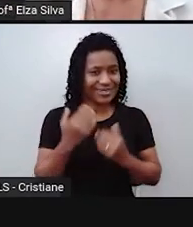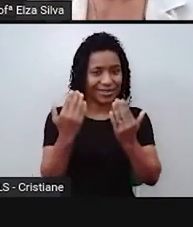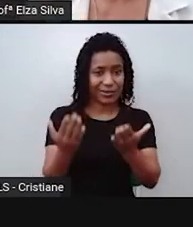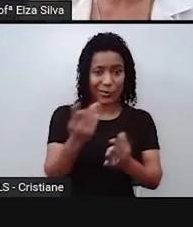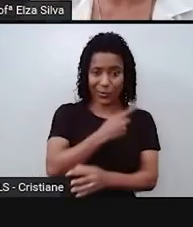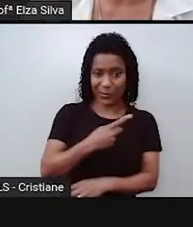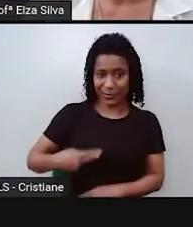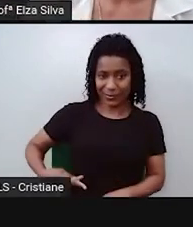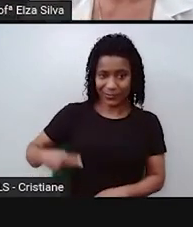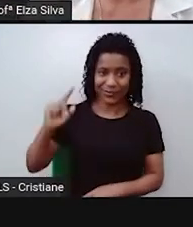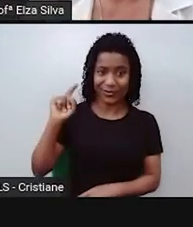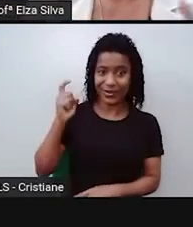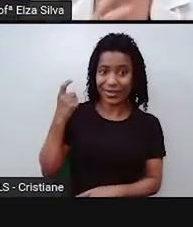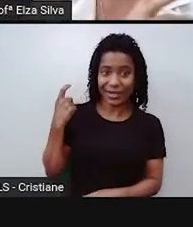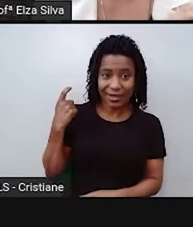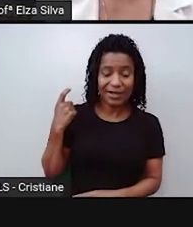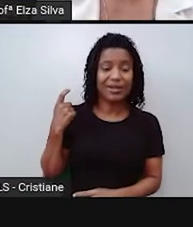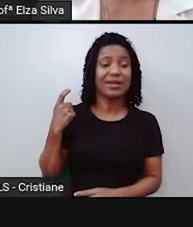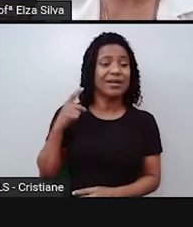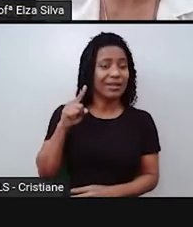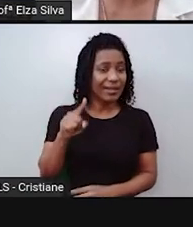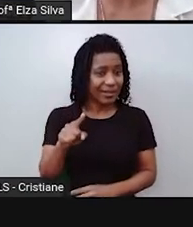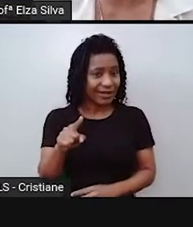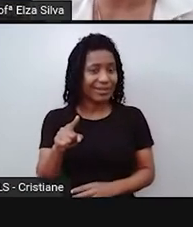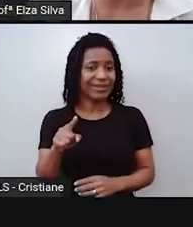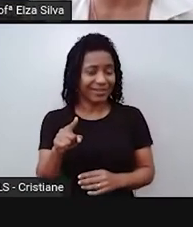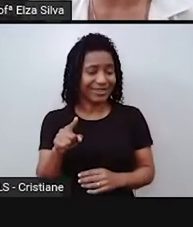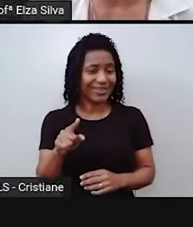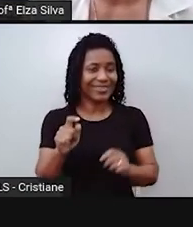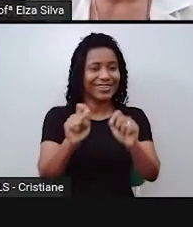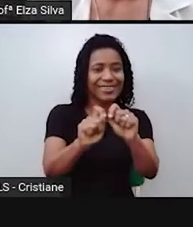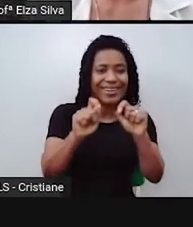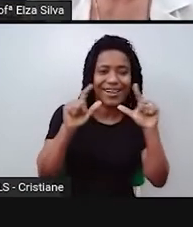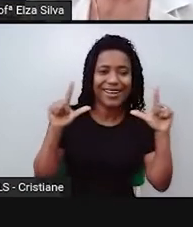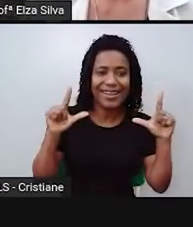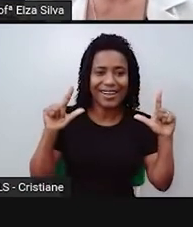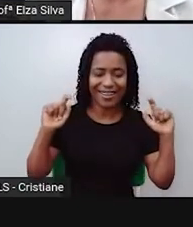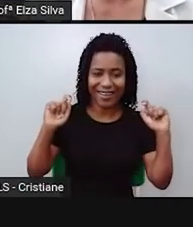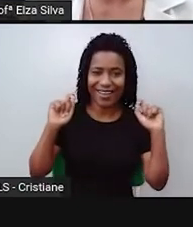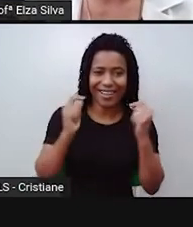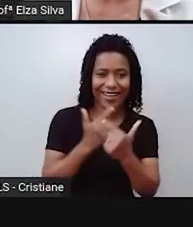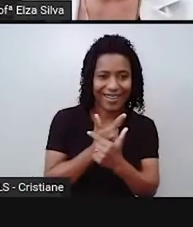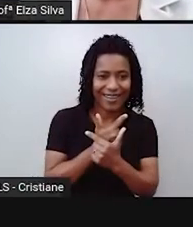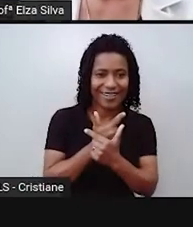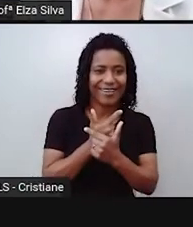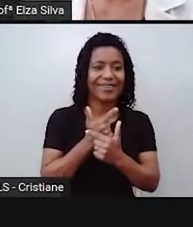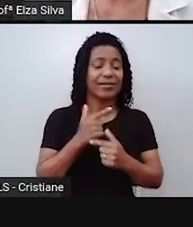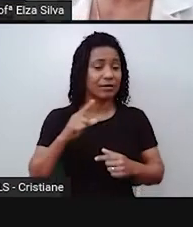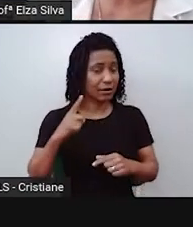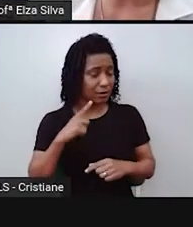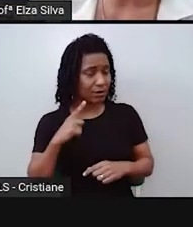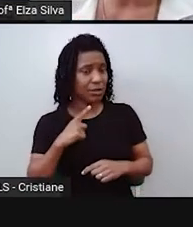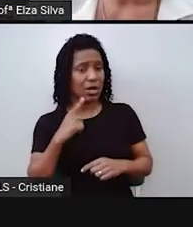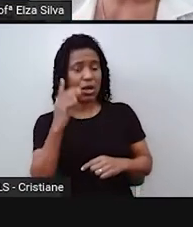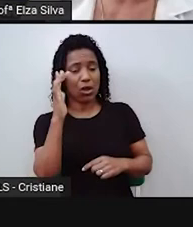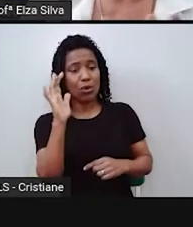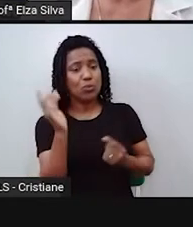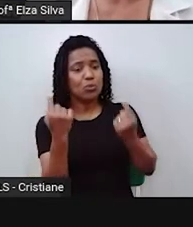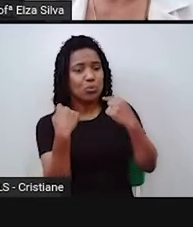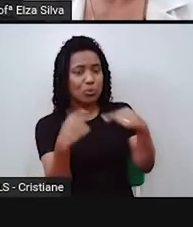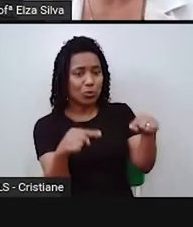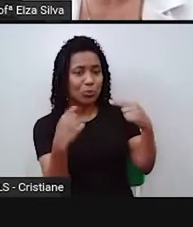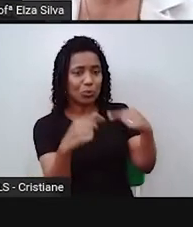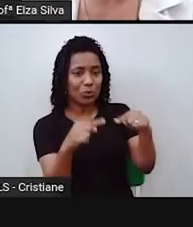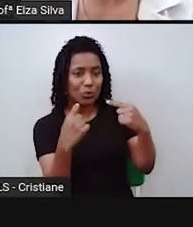Donald Trump, né? A oposição do governo. Ele passa a criticar essa